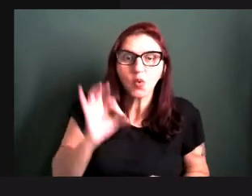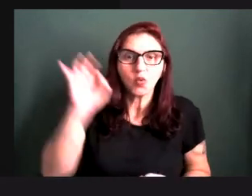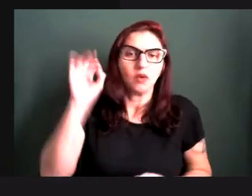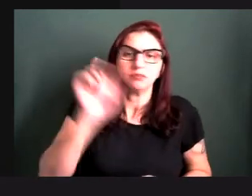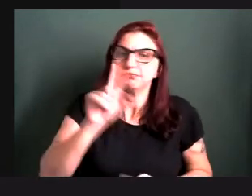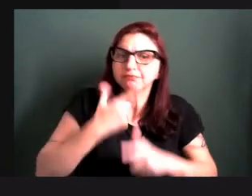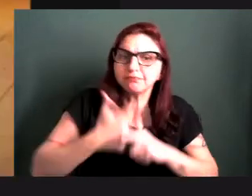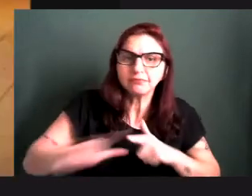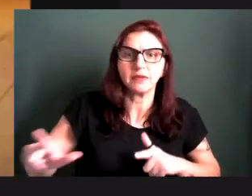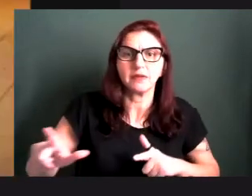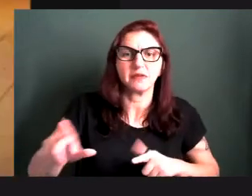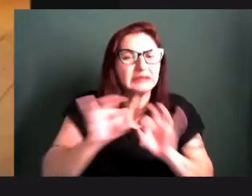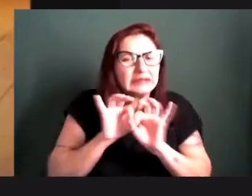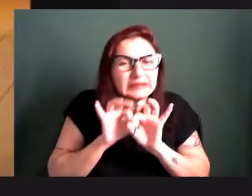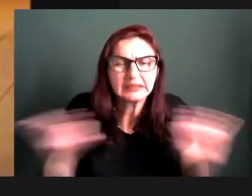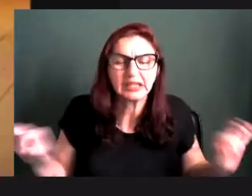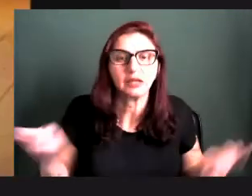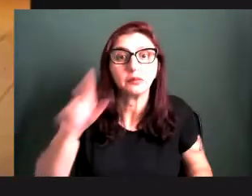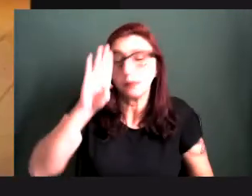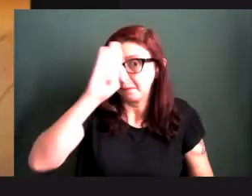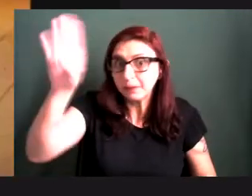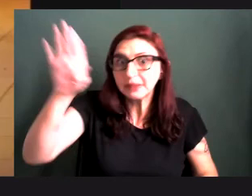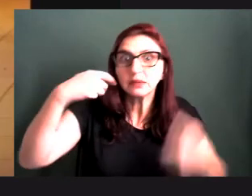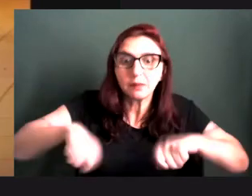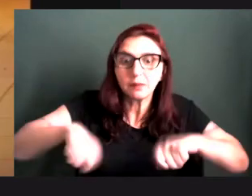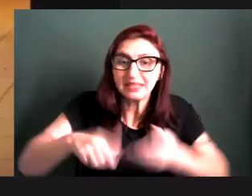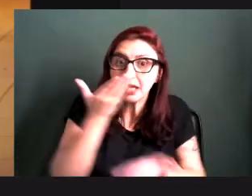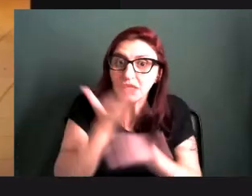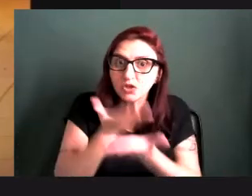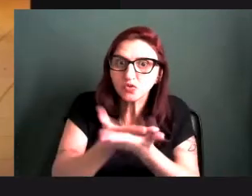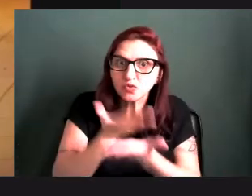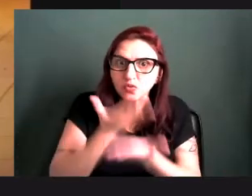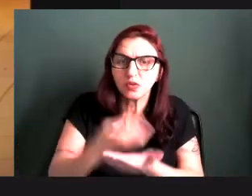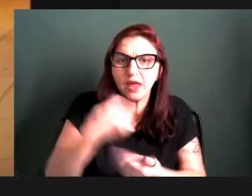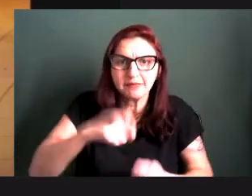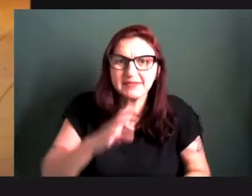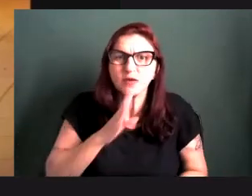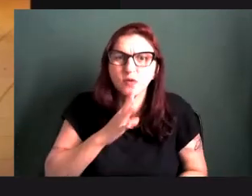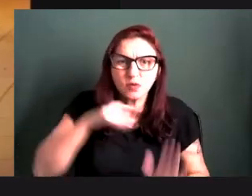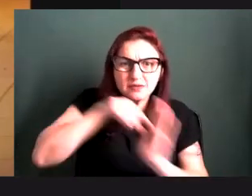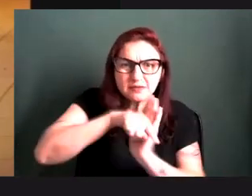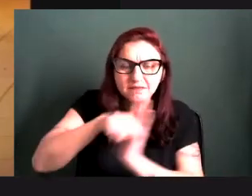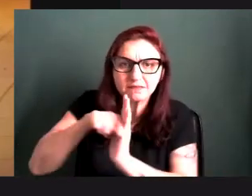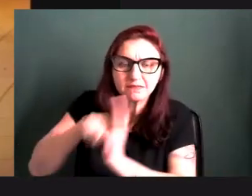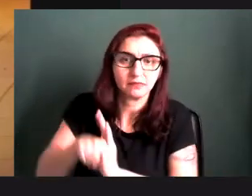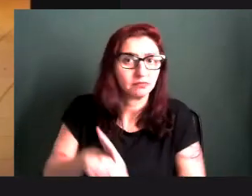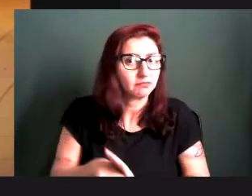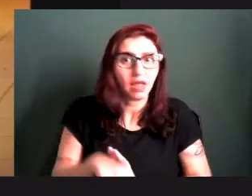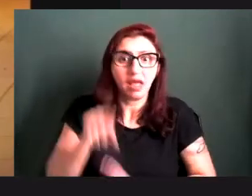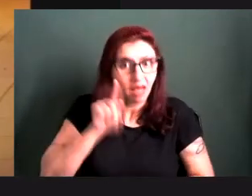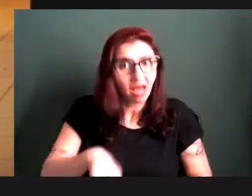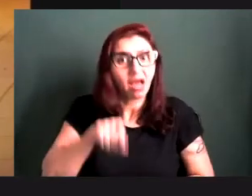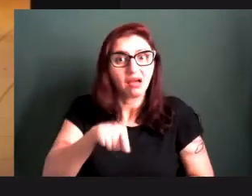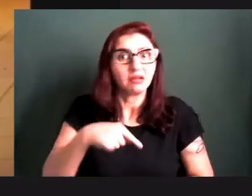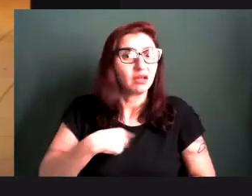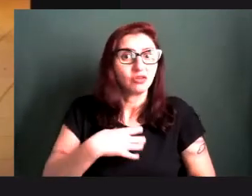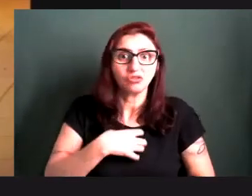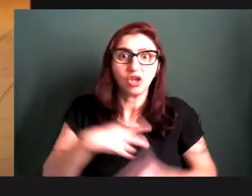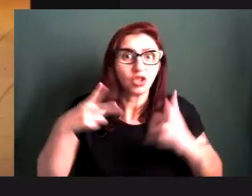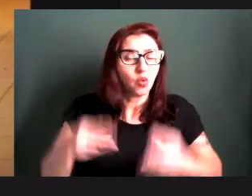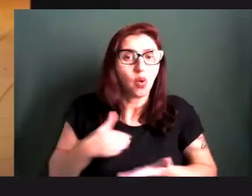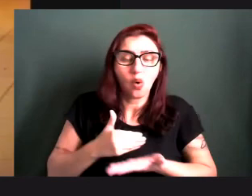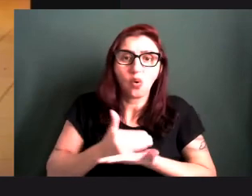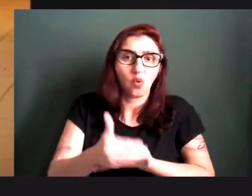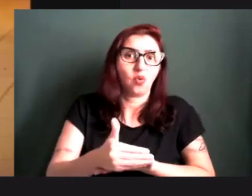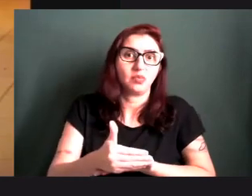Se a sua câmera é uma simplesinha, se você tem uma leite básica de kit, eu comecei assim, é por isso que você vai